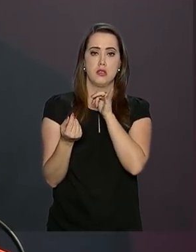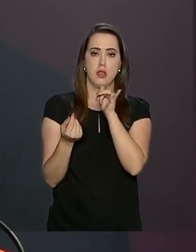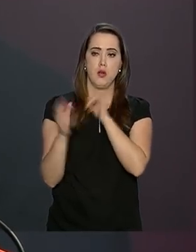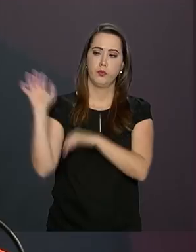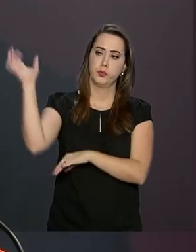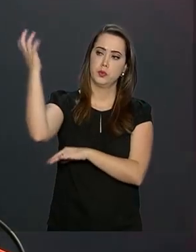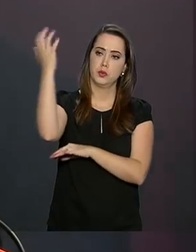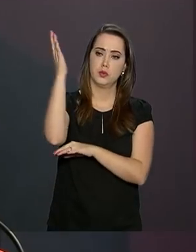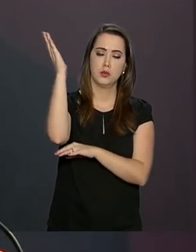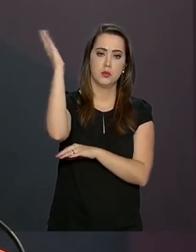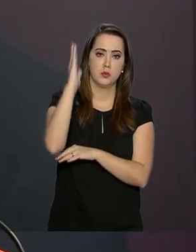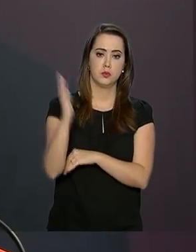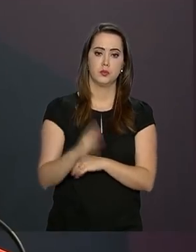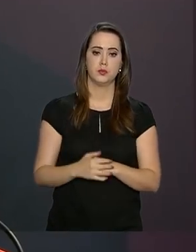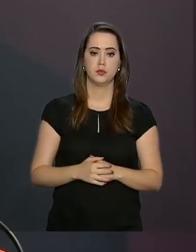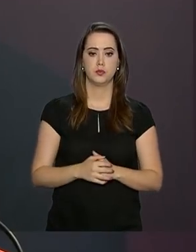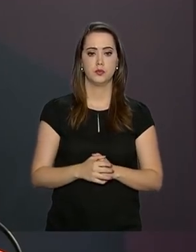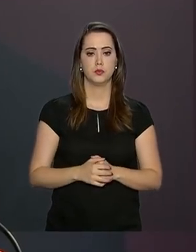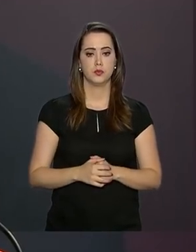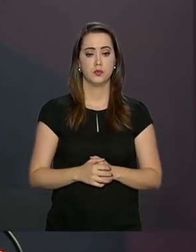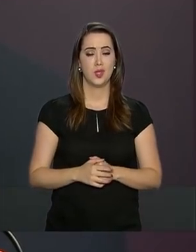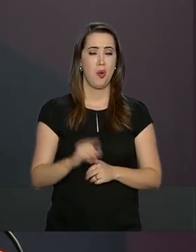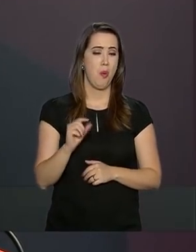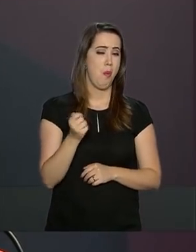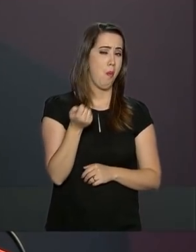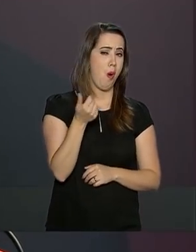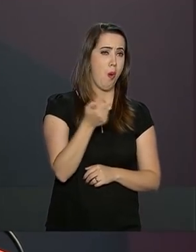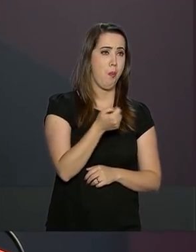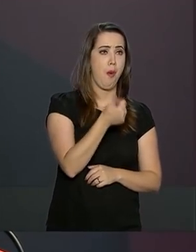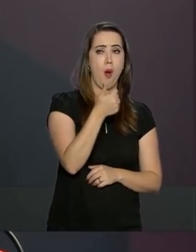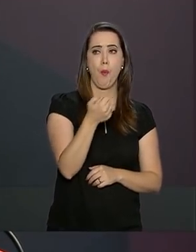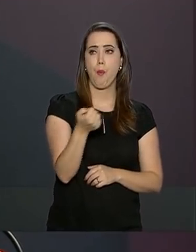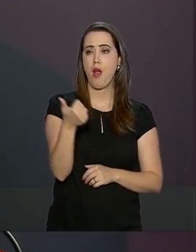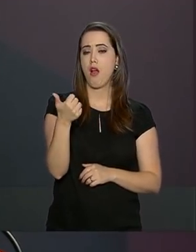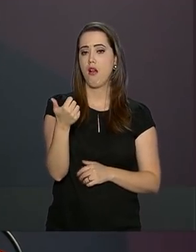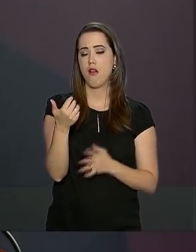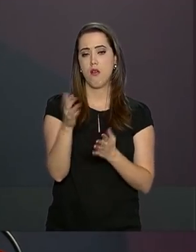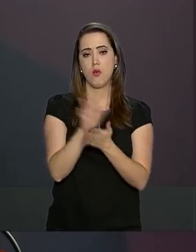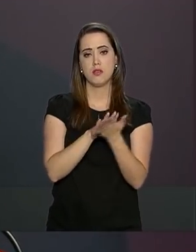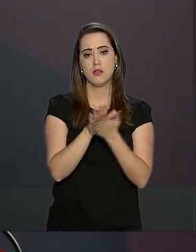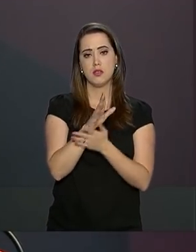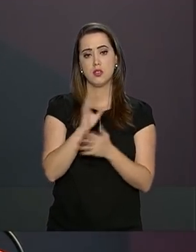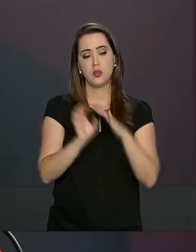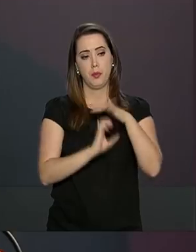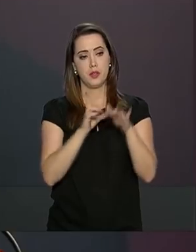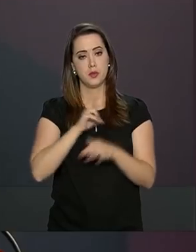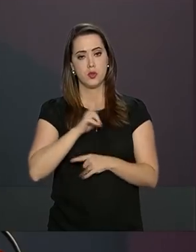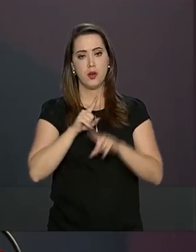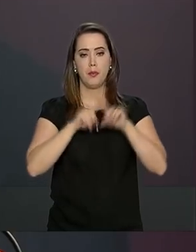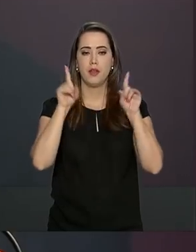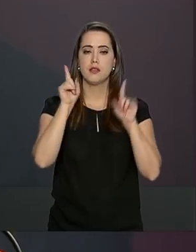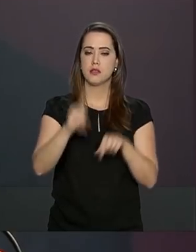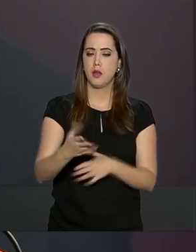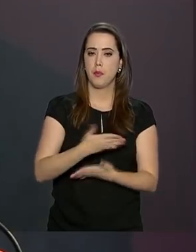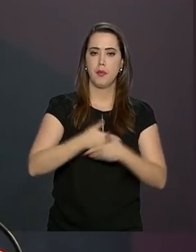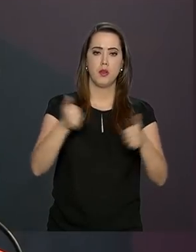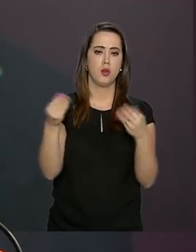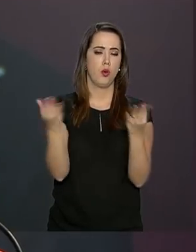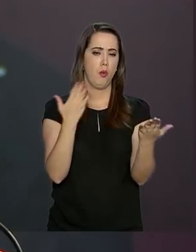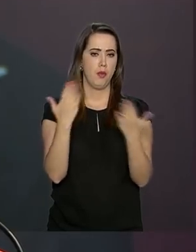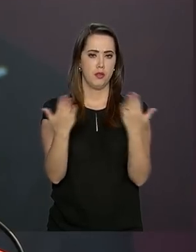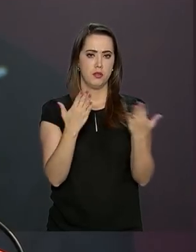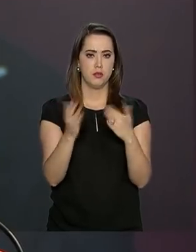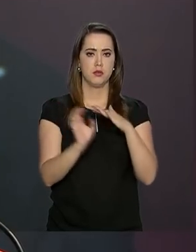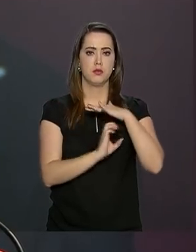parques nacionais. Pouquíssimos parques na mão do setor privado, mas os que estão na mão do setor privado são muito melhores do que